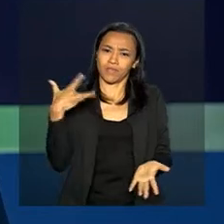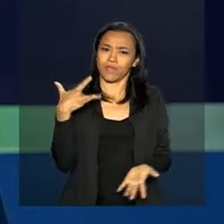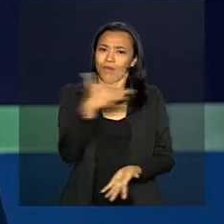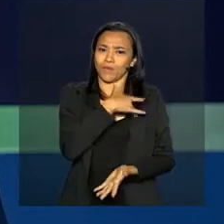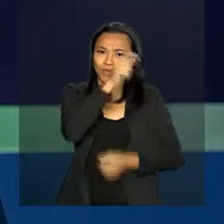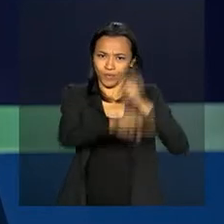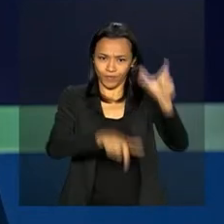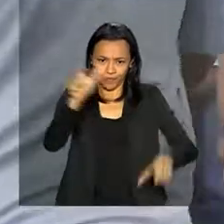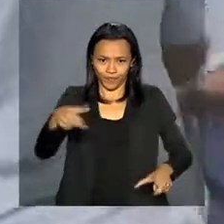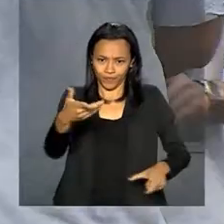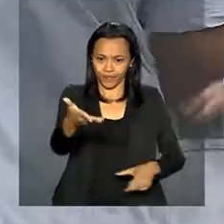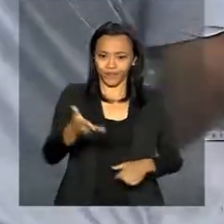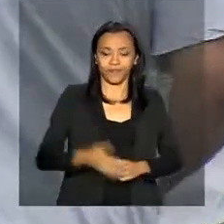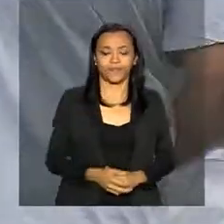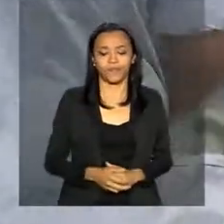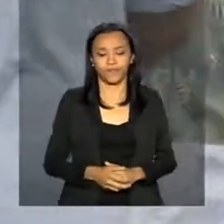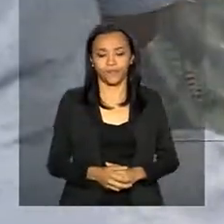de saúde.